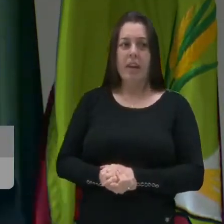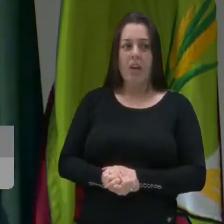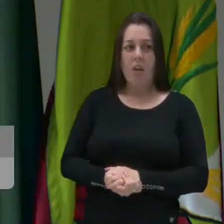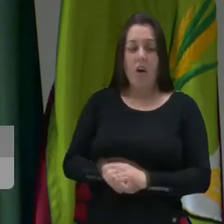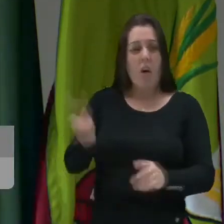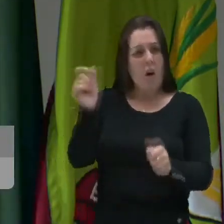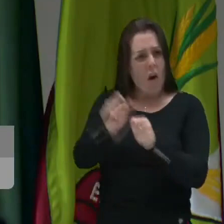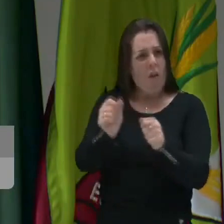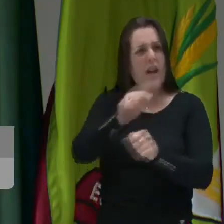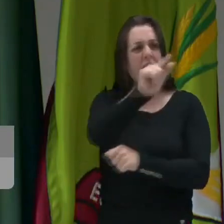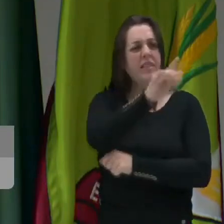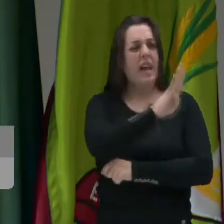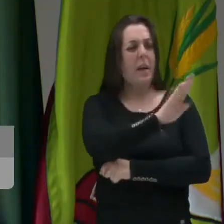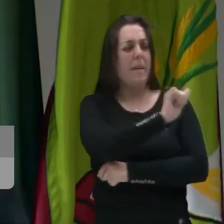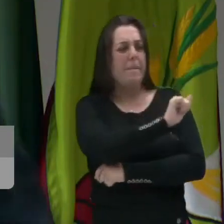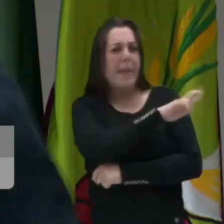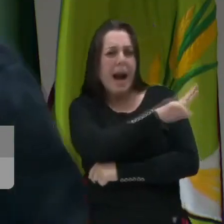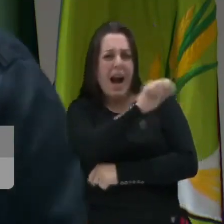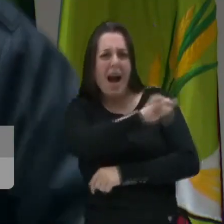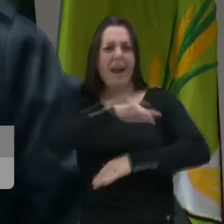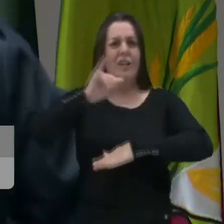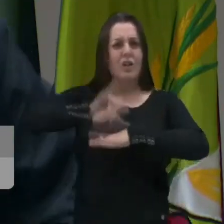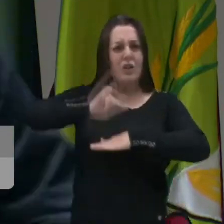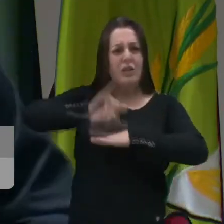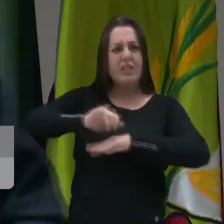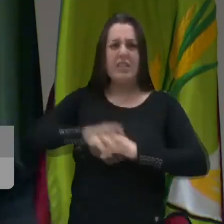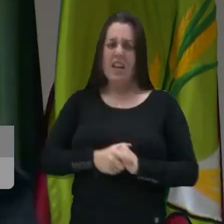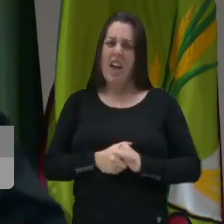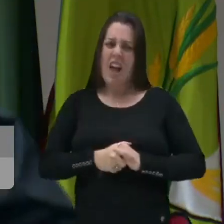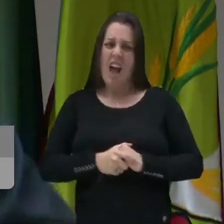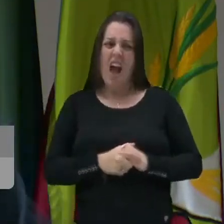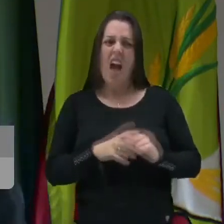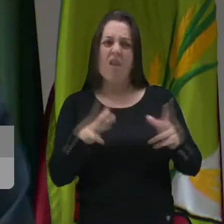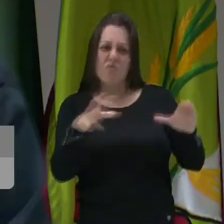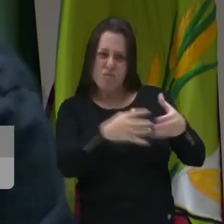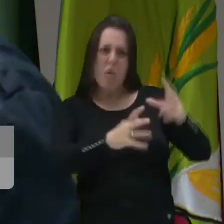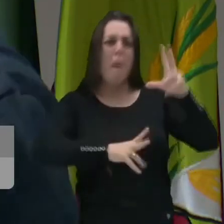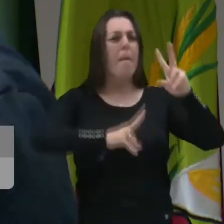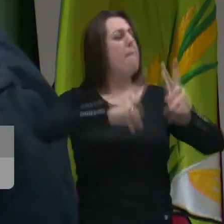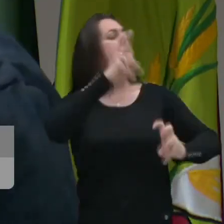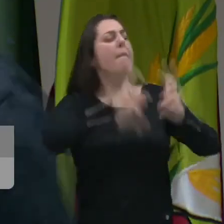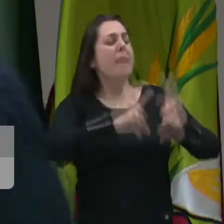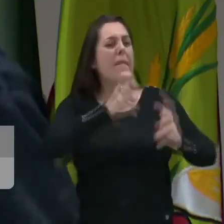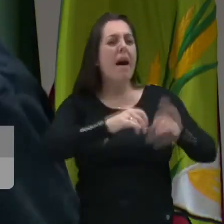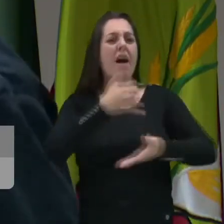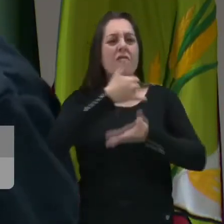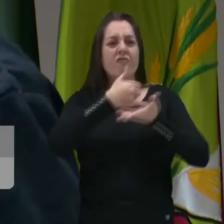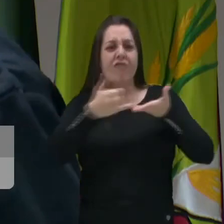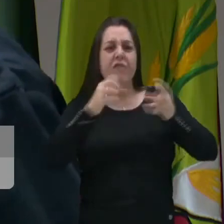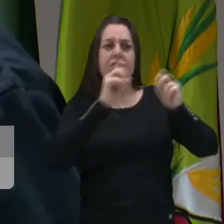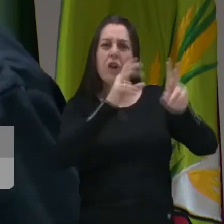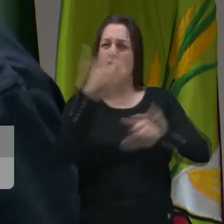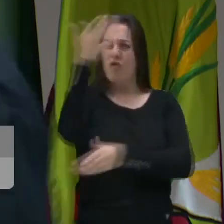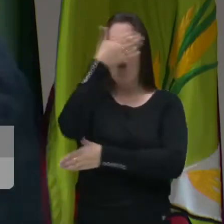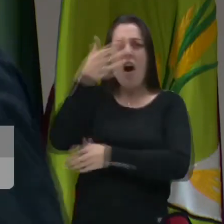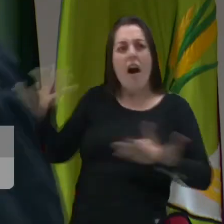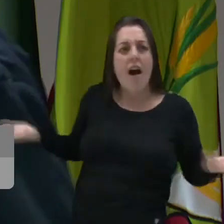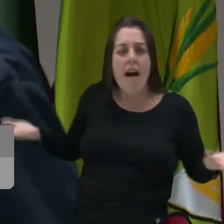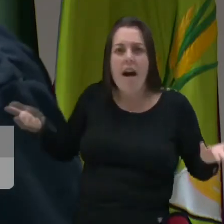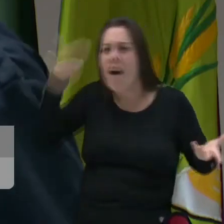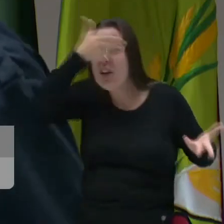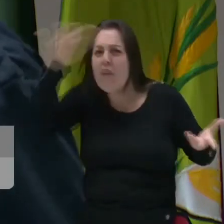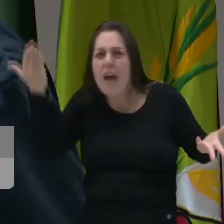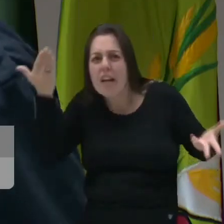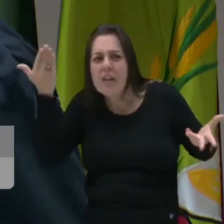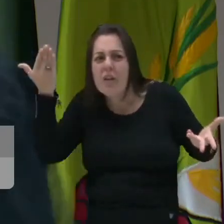Fazem o que fizer lá na barra, na parte central. É gangue brigando. É tráfico de droga. Ô, estão cegos? Estão